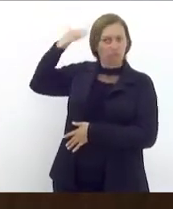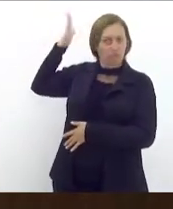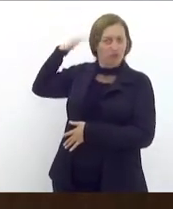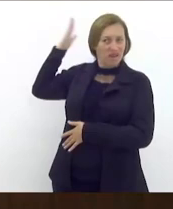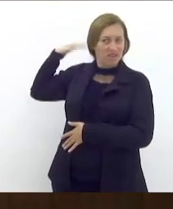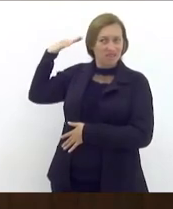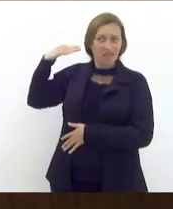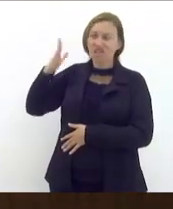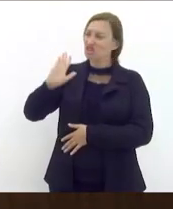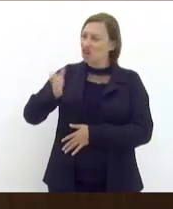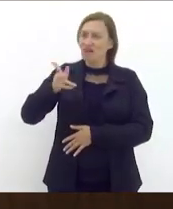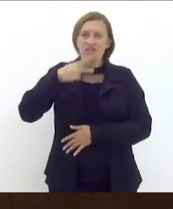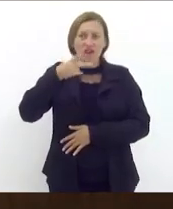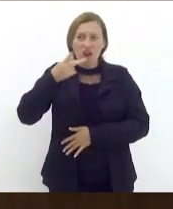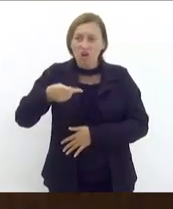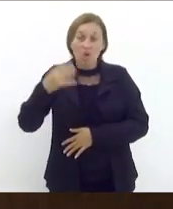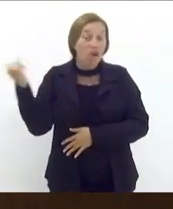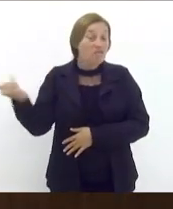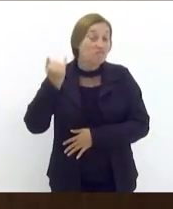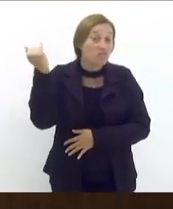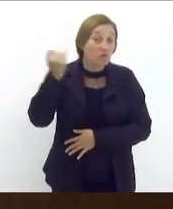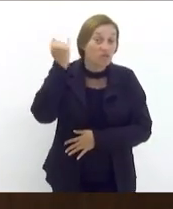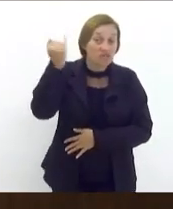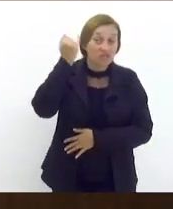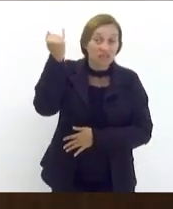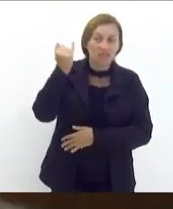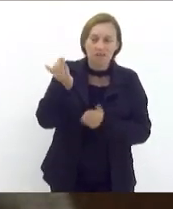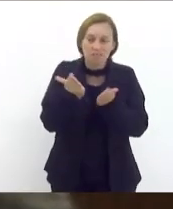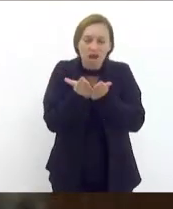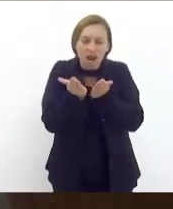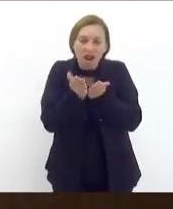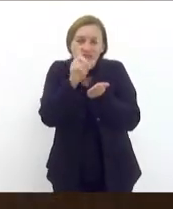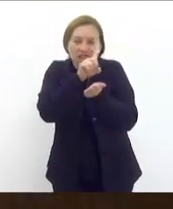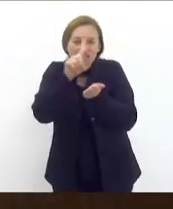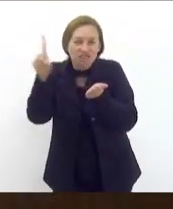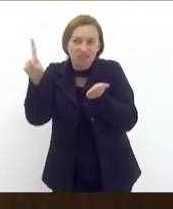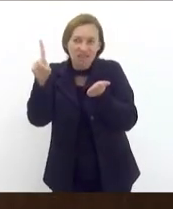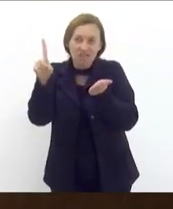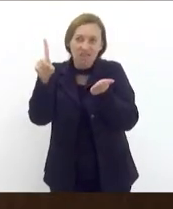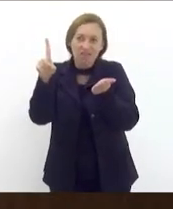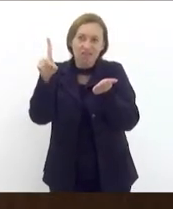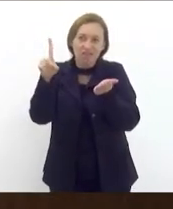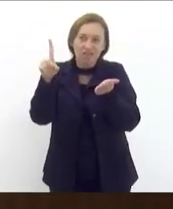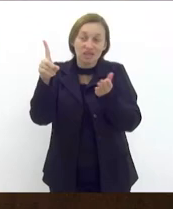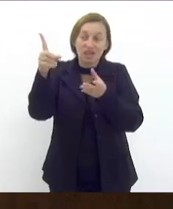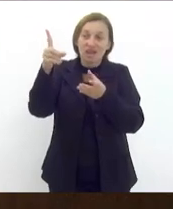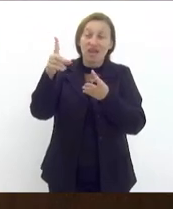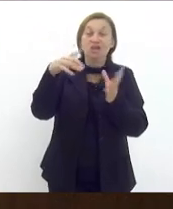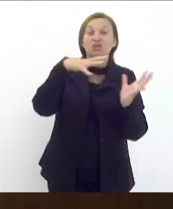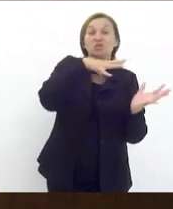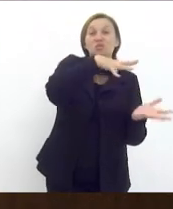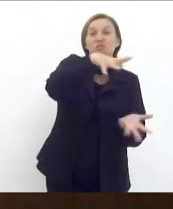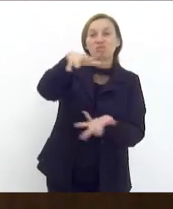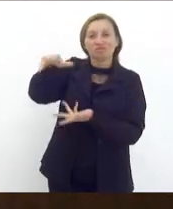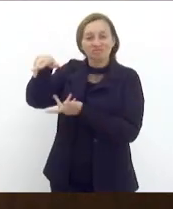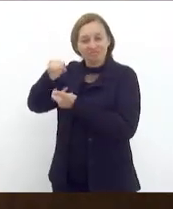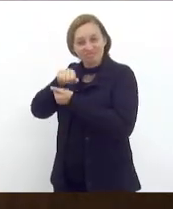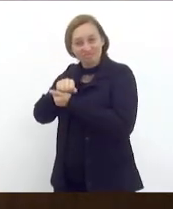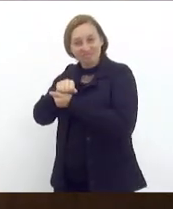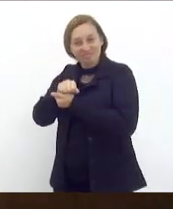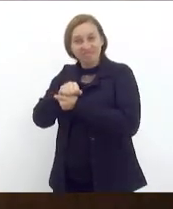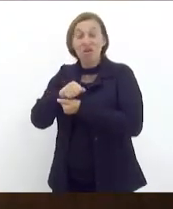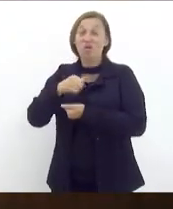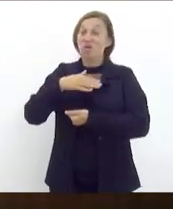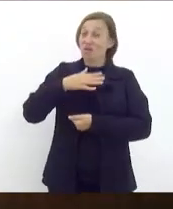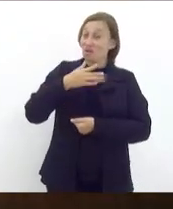explanou aqui o suficiente a importância da Bíblia sagrada na humanidade não é? Eu só